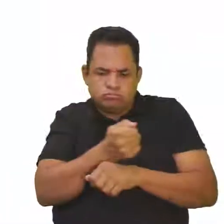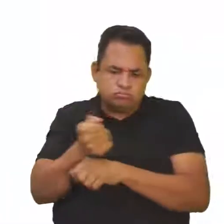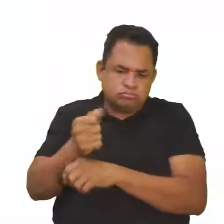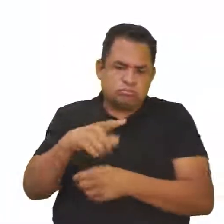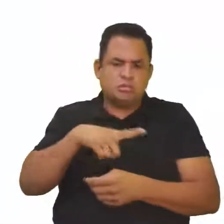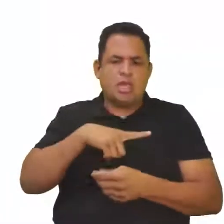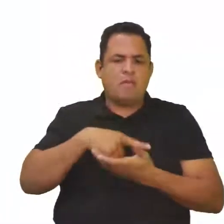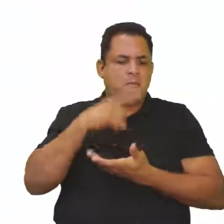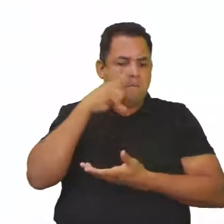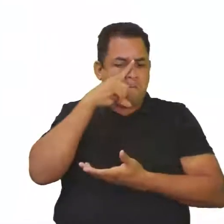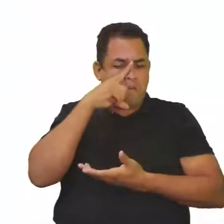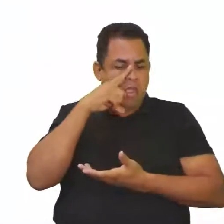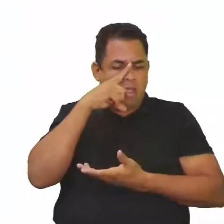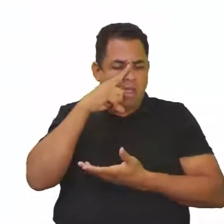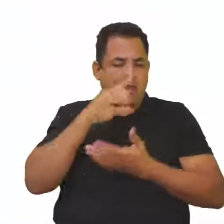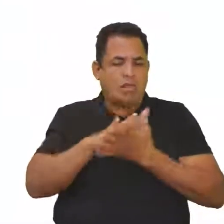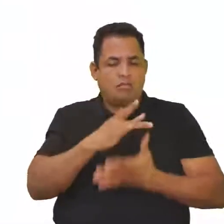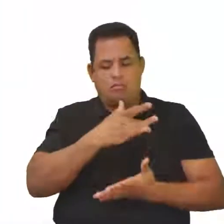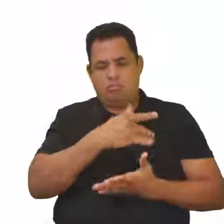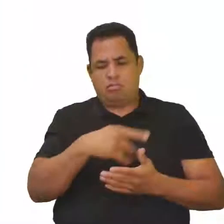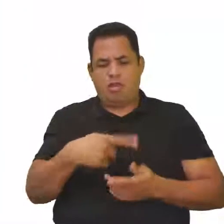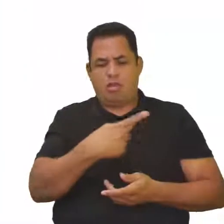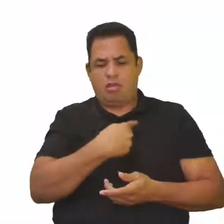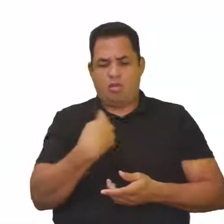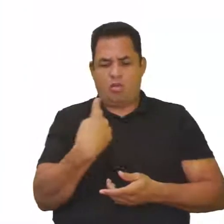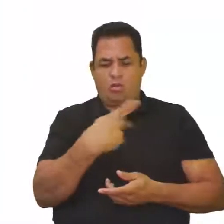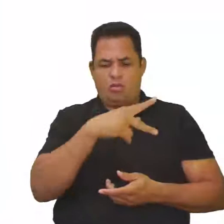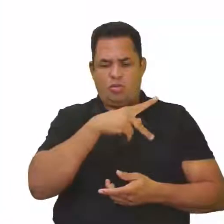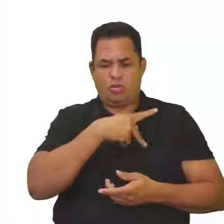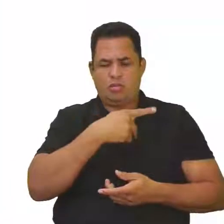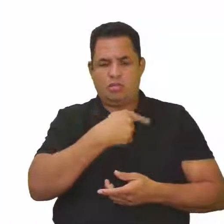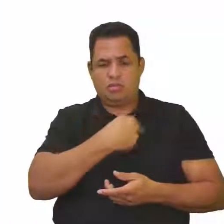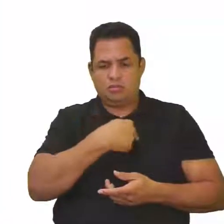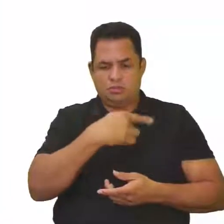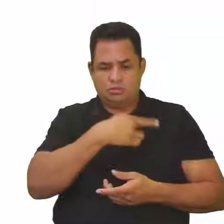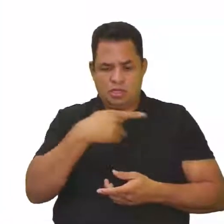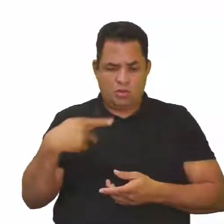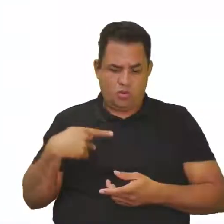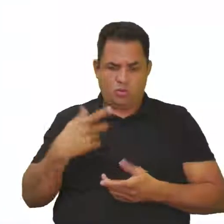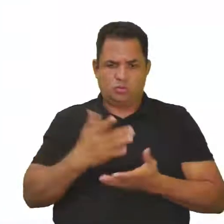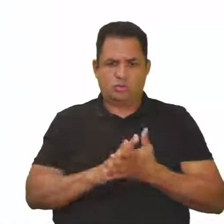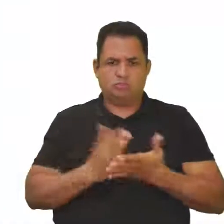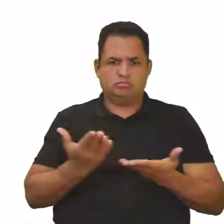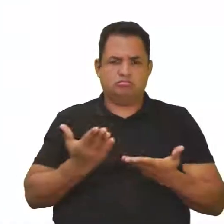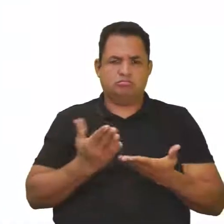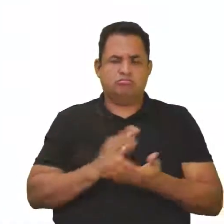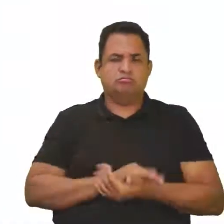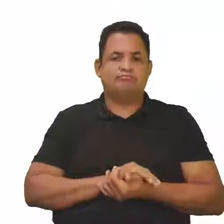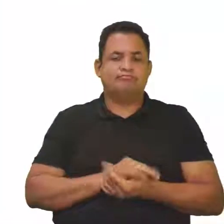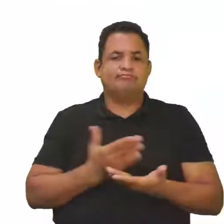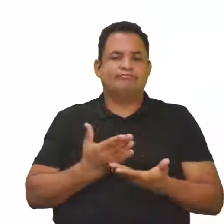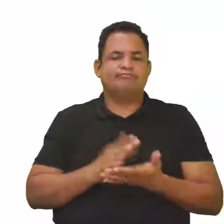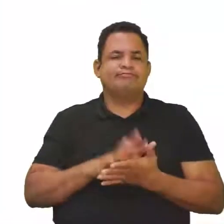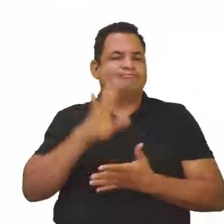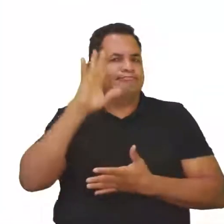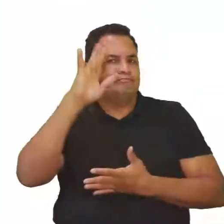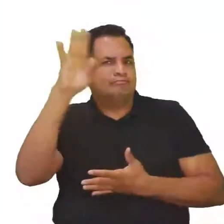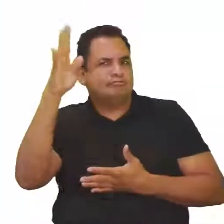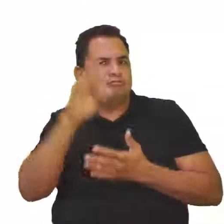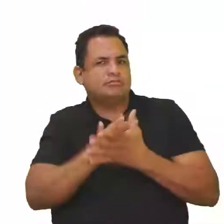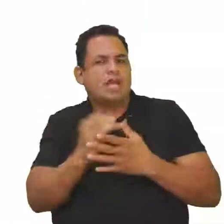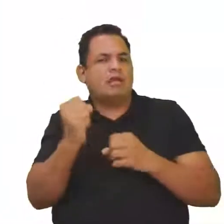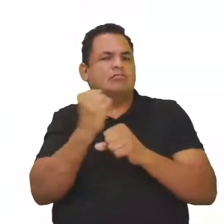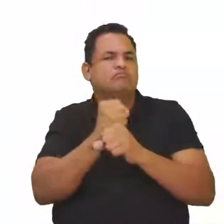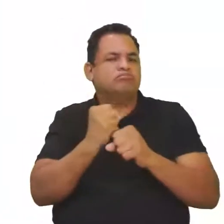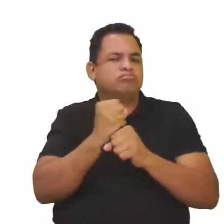à nossa saúde. Isso independente da sua concentração. Imagine aí, anos